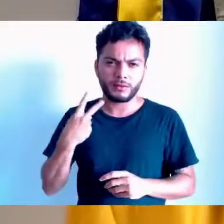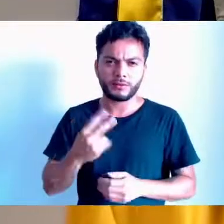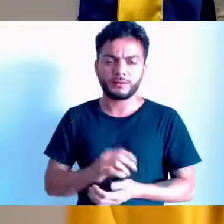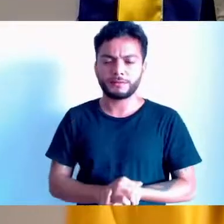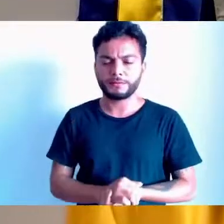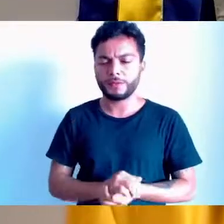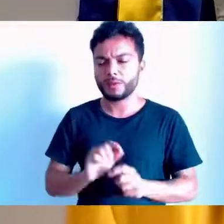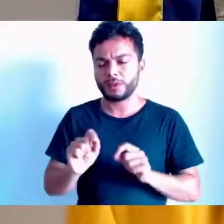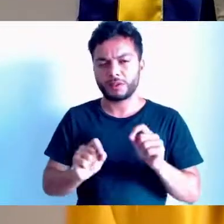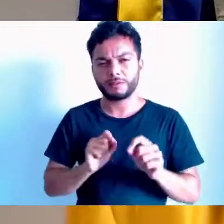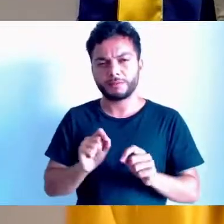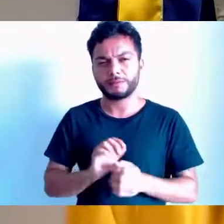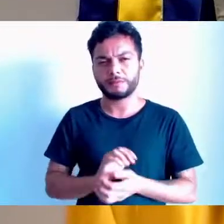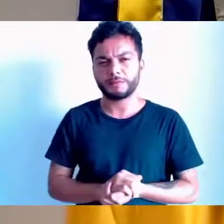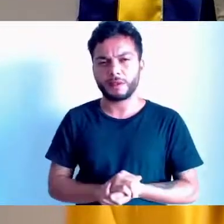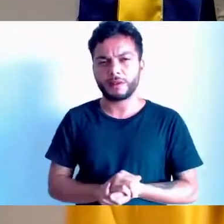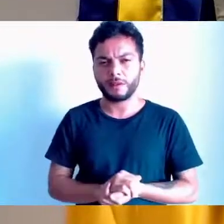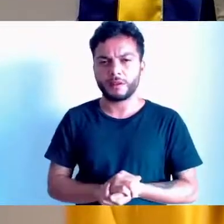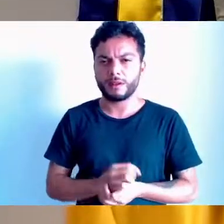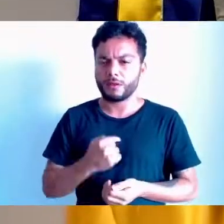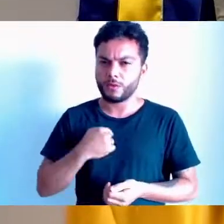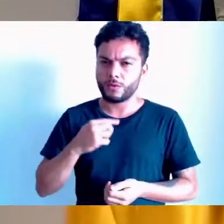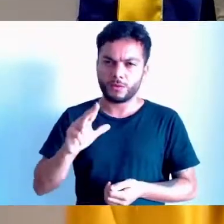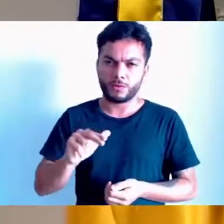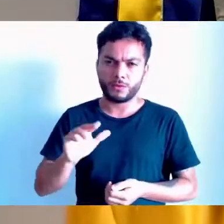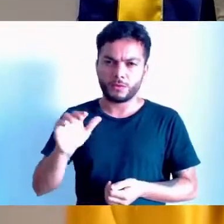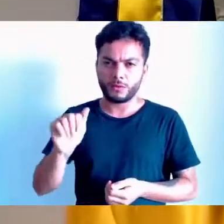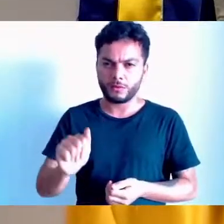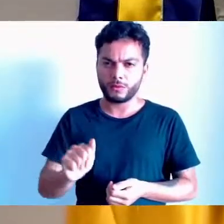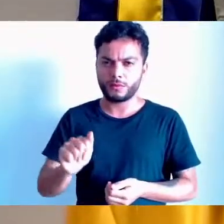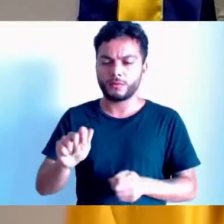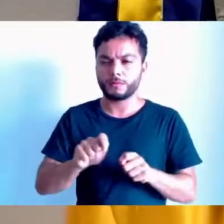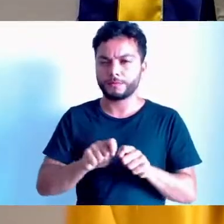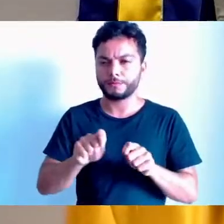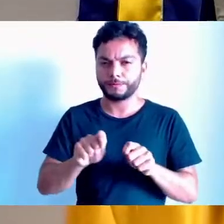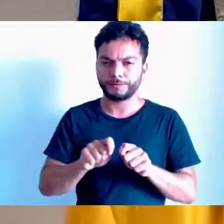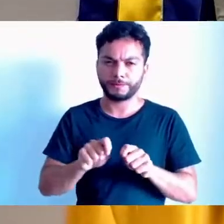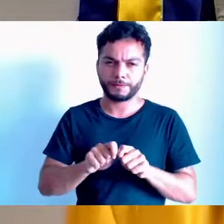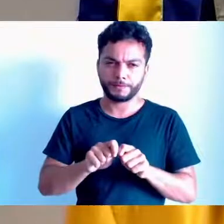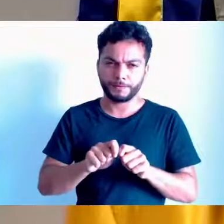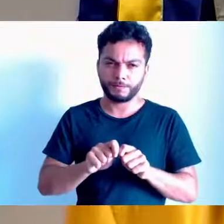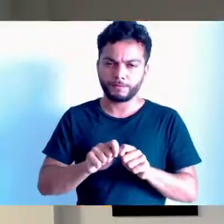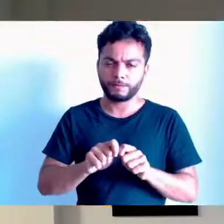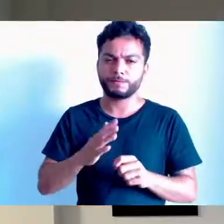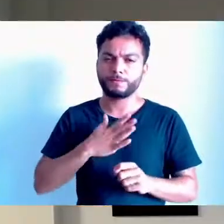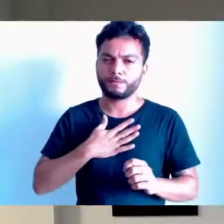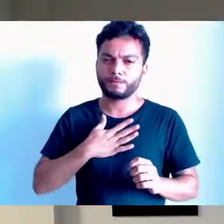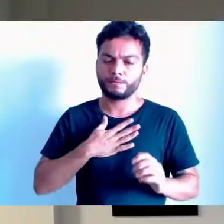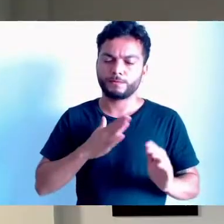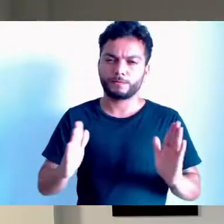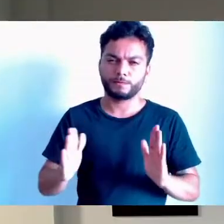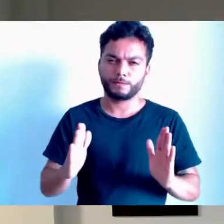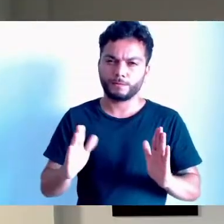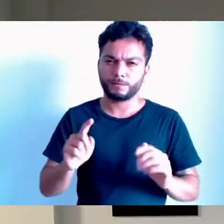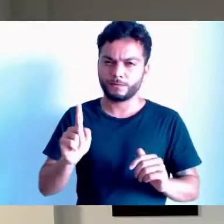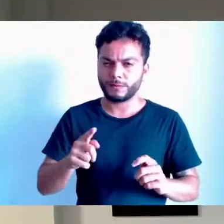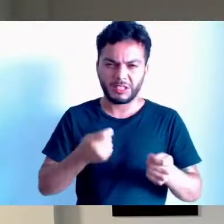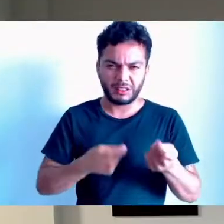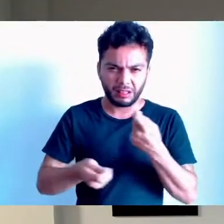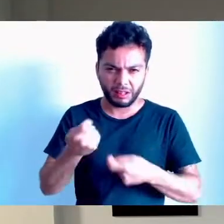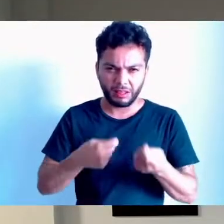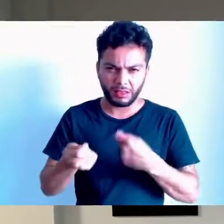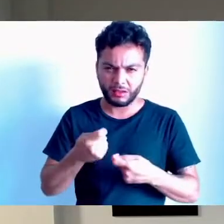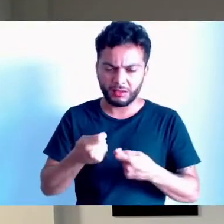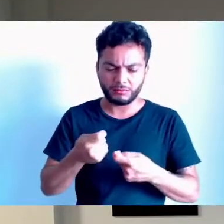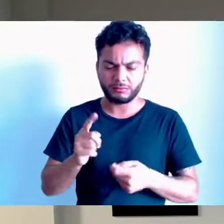mas eu quero dizer que eu nunca, eu nunca fiz do meu mandato um balcão de negócios, que eu nunca